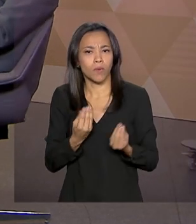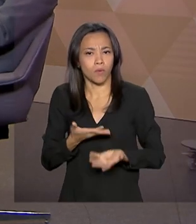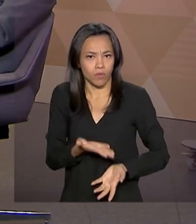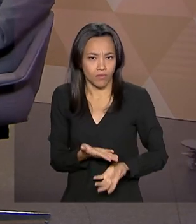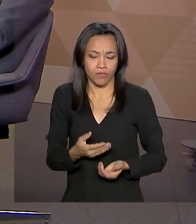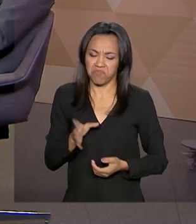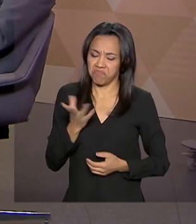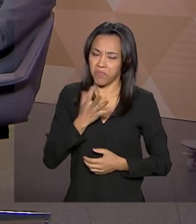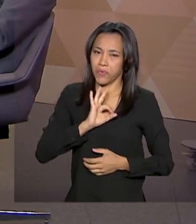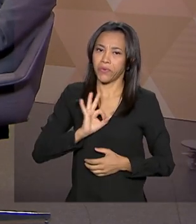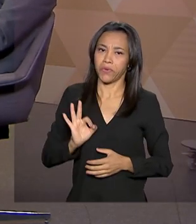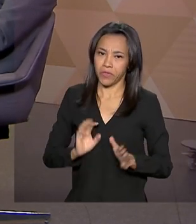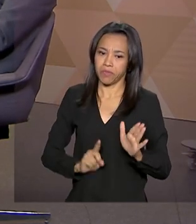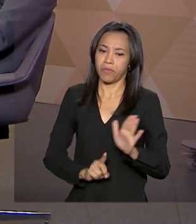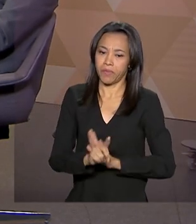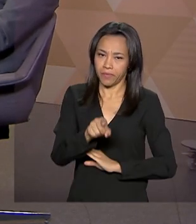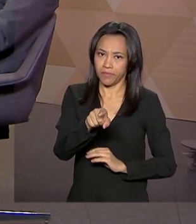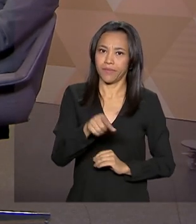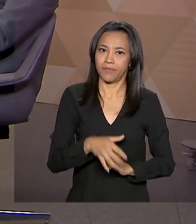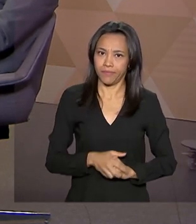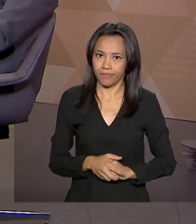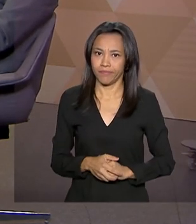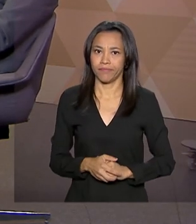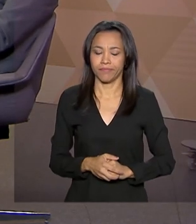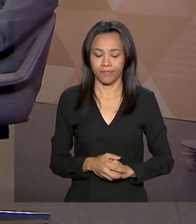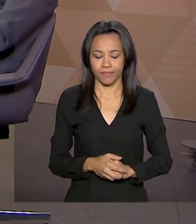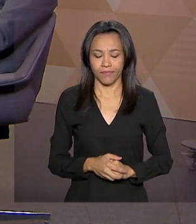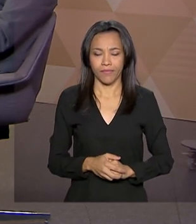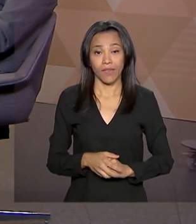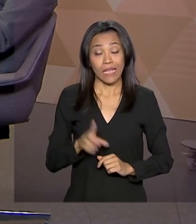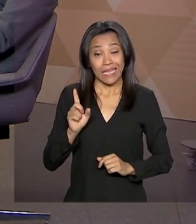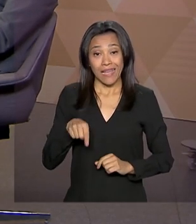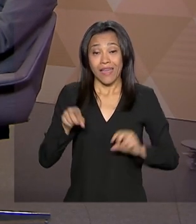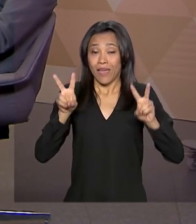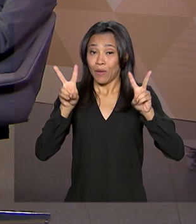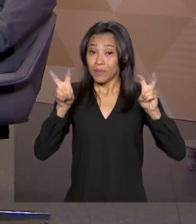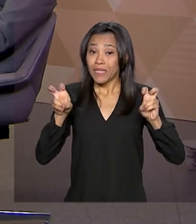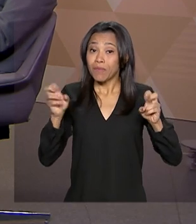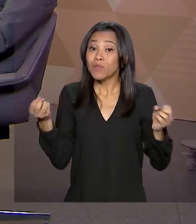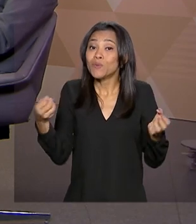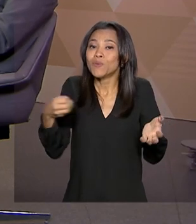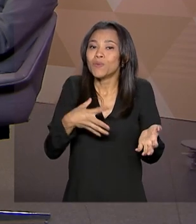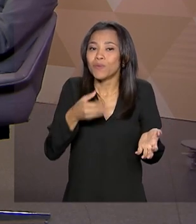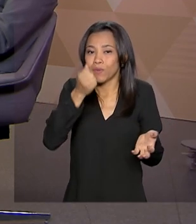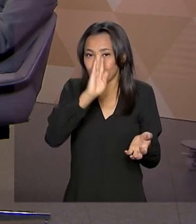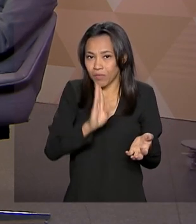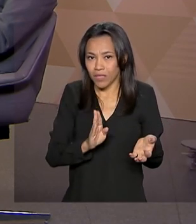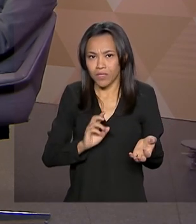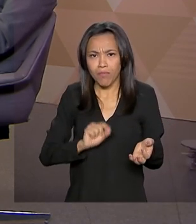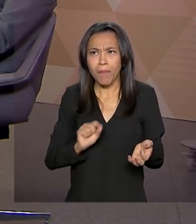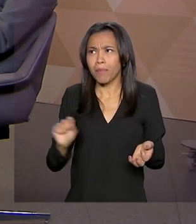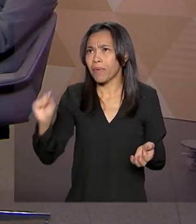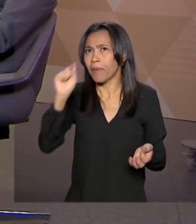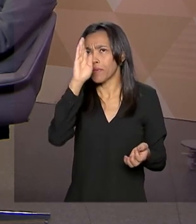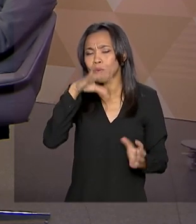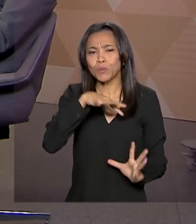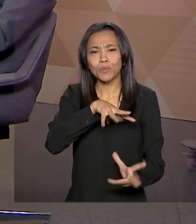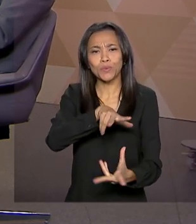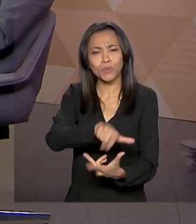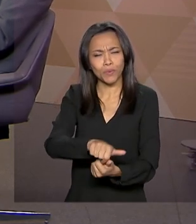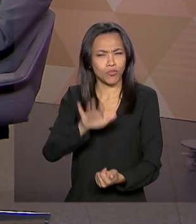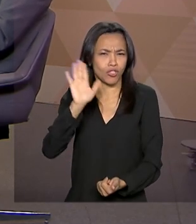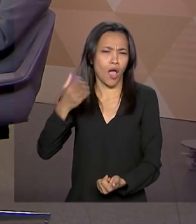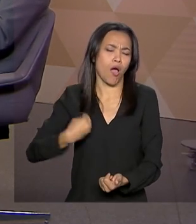Excelente a pergunta do senhor Gleitson. É um tema que é novo no Brasil, em vários lugares do mundo isso já acontece.